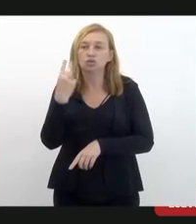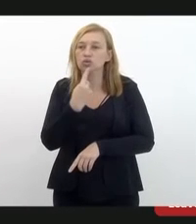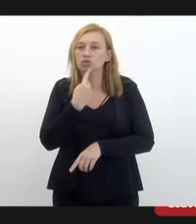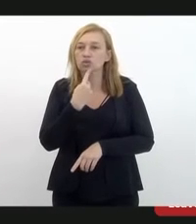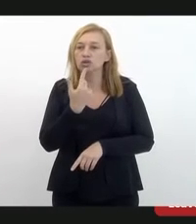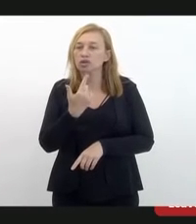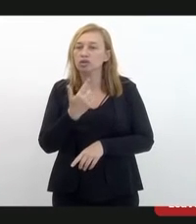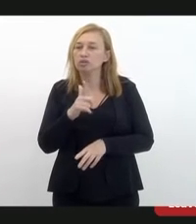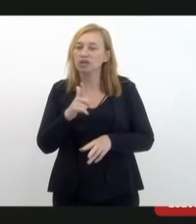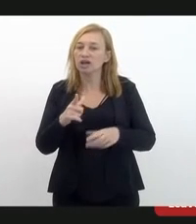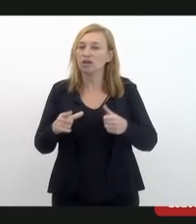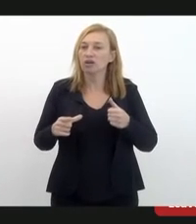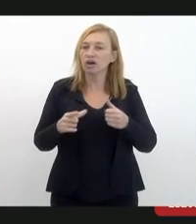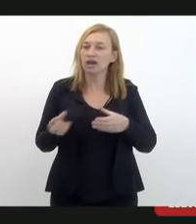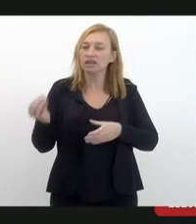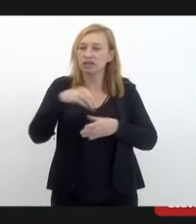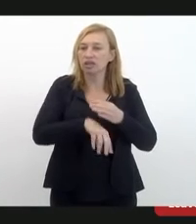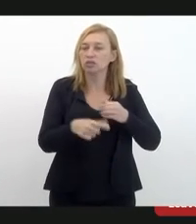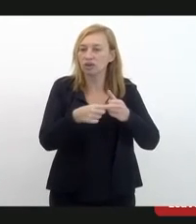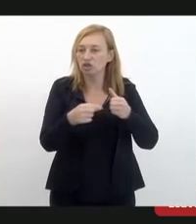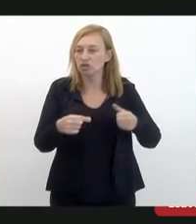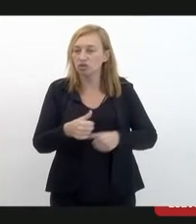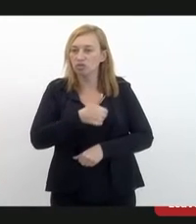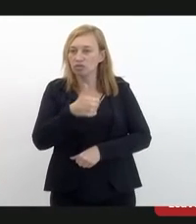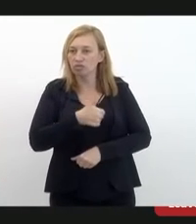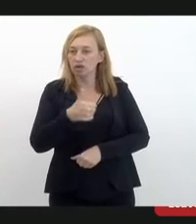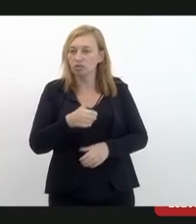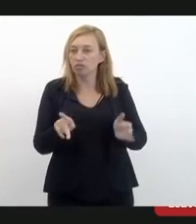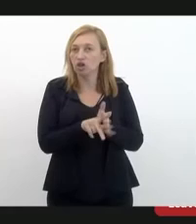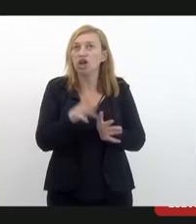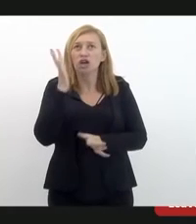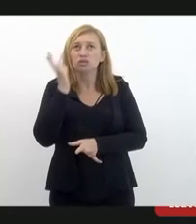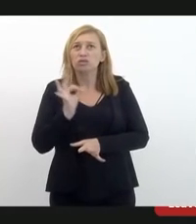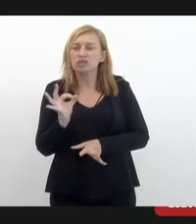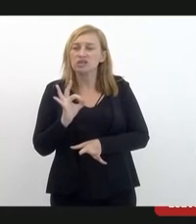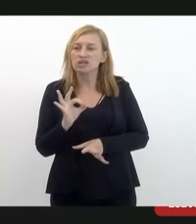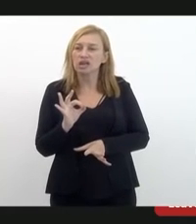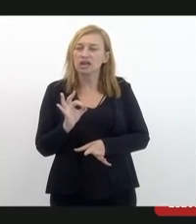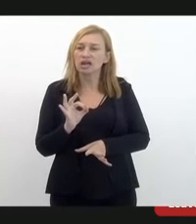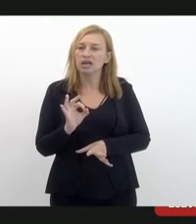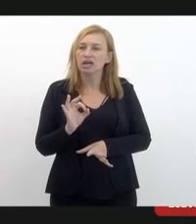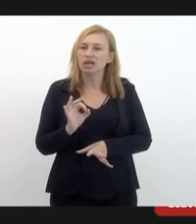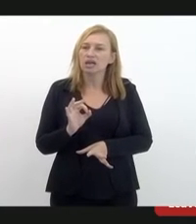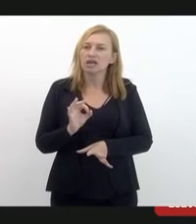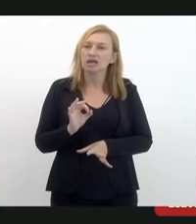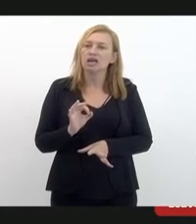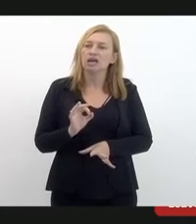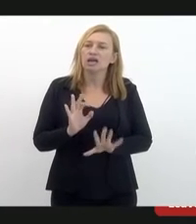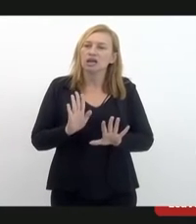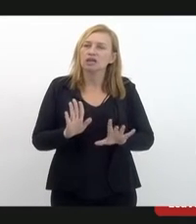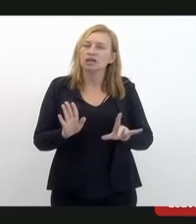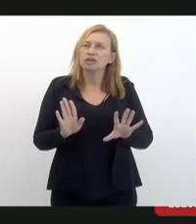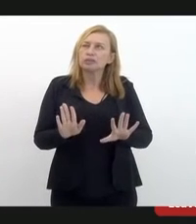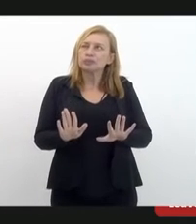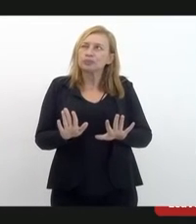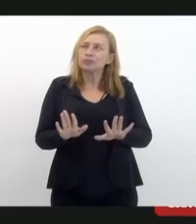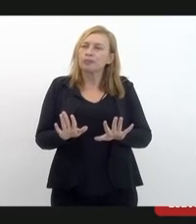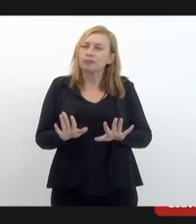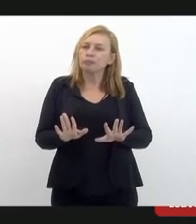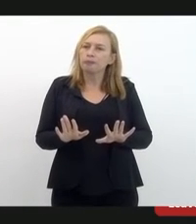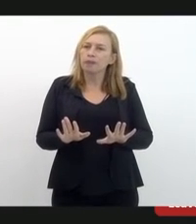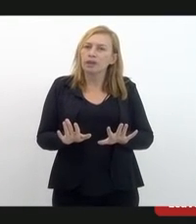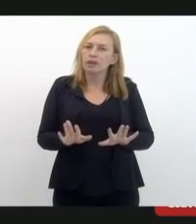no artigo primeiro do projeto. Aí, não sei se seria uma questão ou outra questão desse artigo primeiro, não sei se é